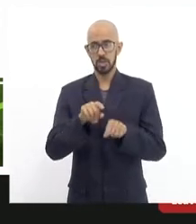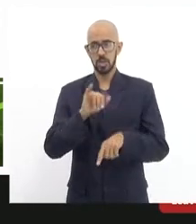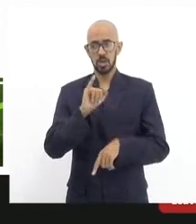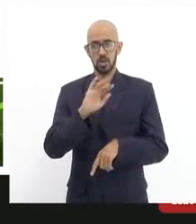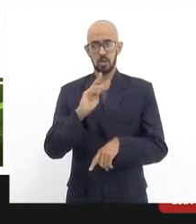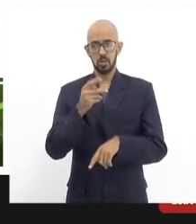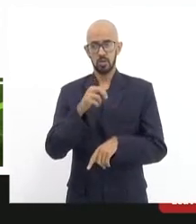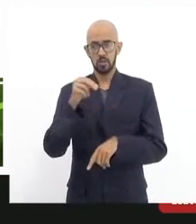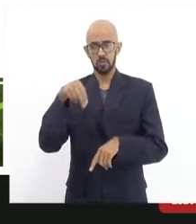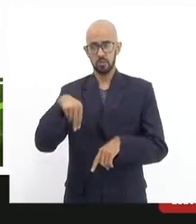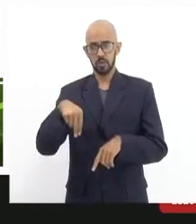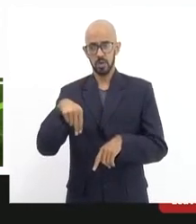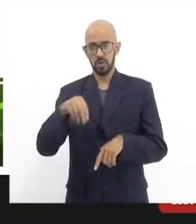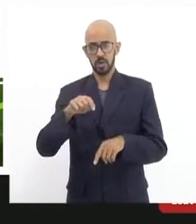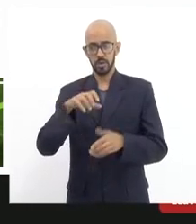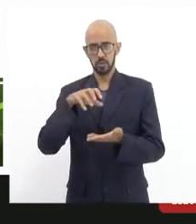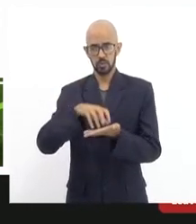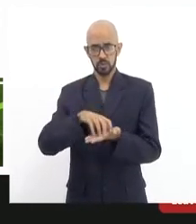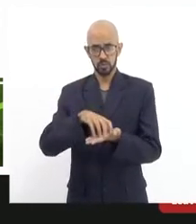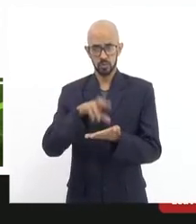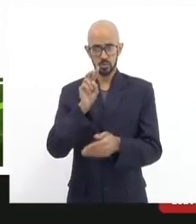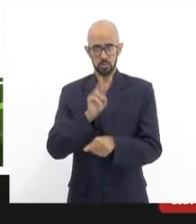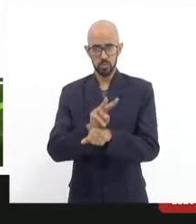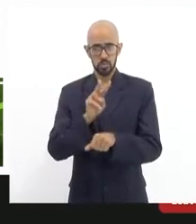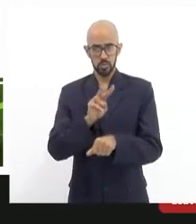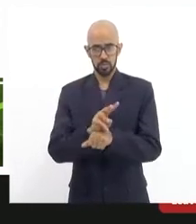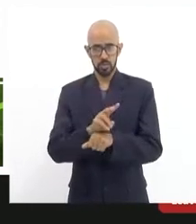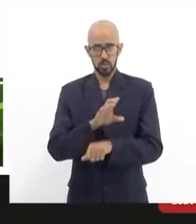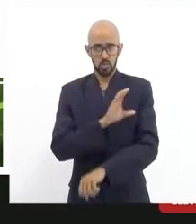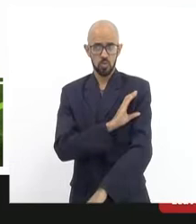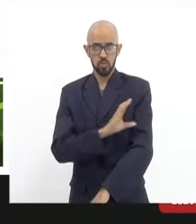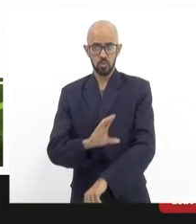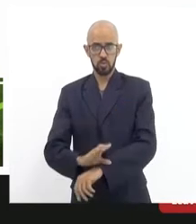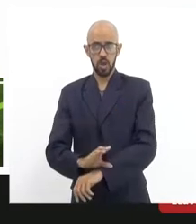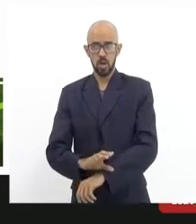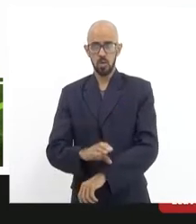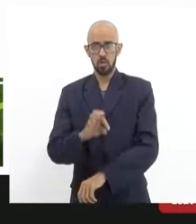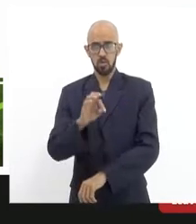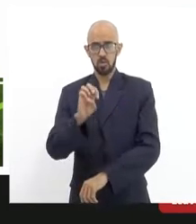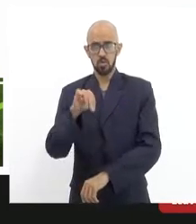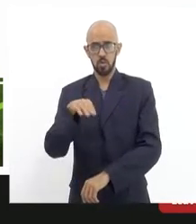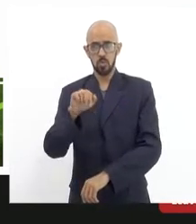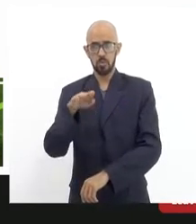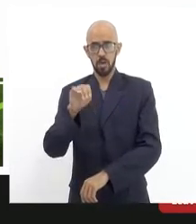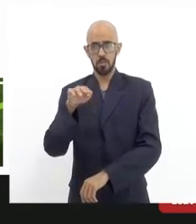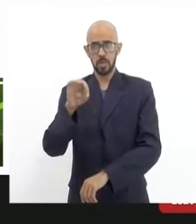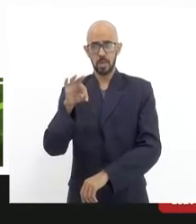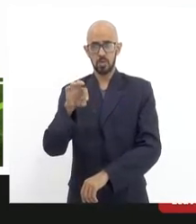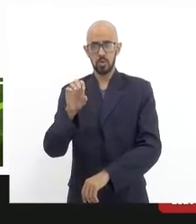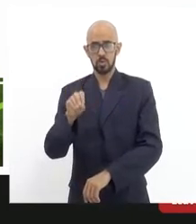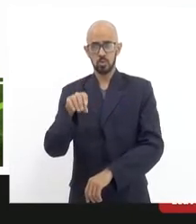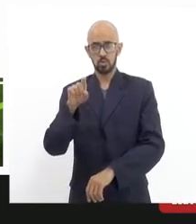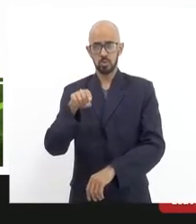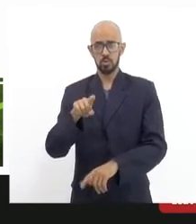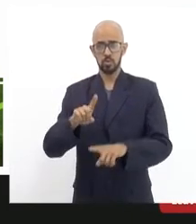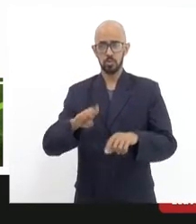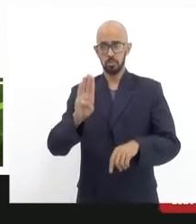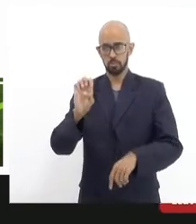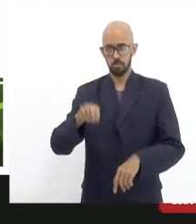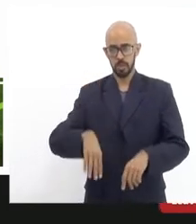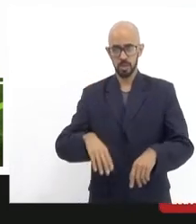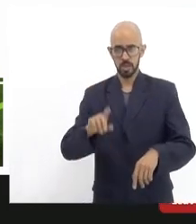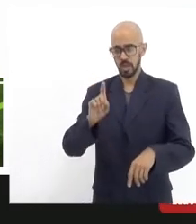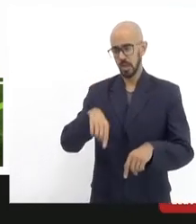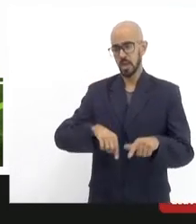INEPAC, aos órgãos de proteção cultural, o tombamento do bem cultural. Então, essa foi uma atividade da